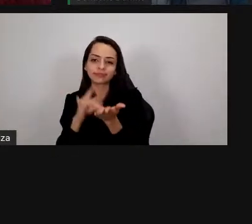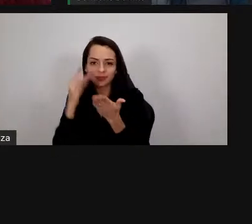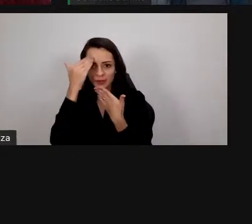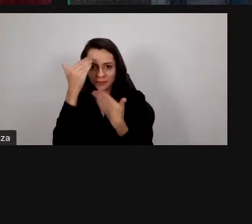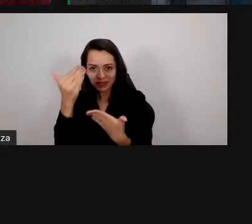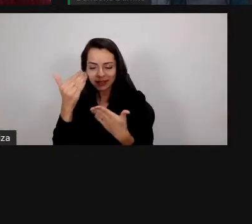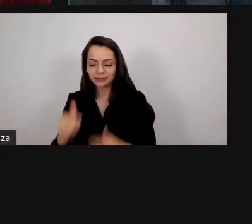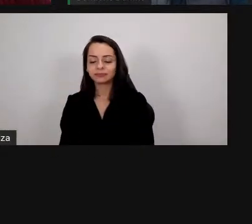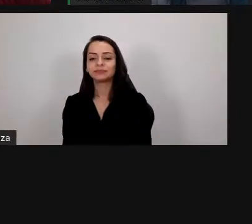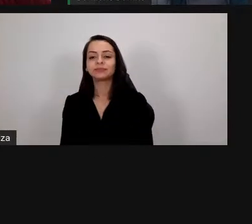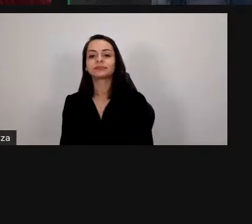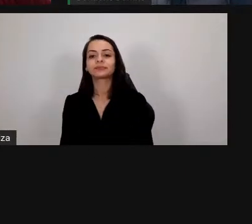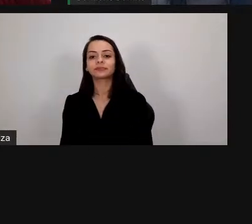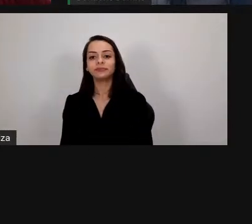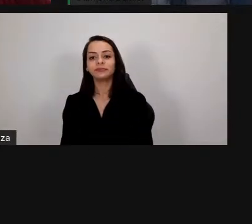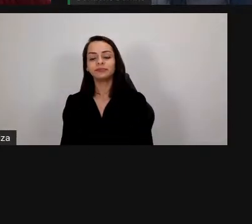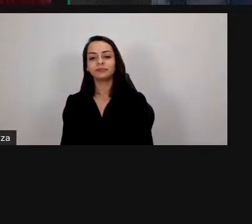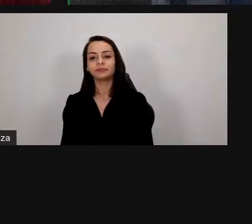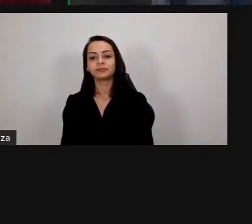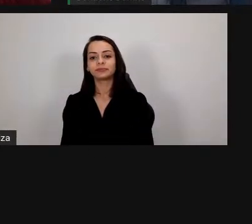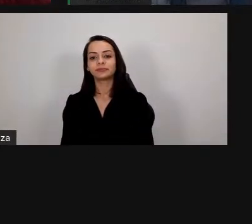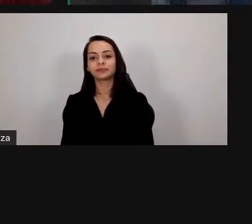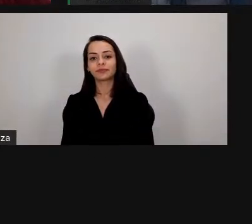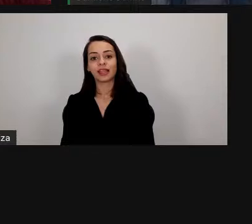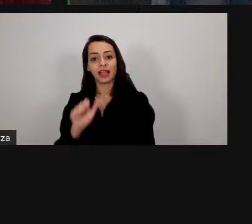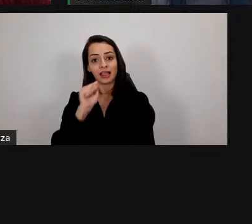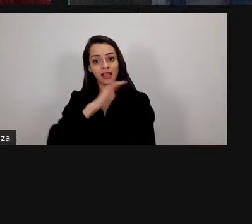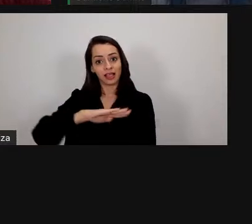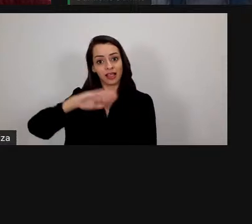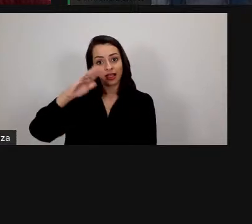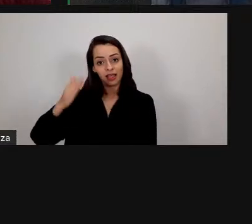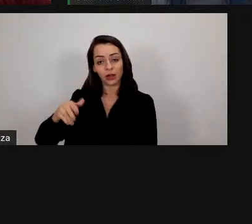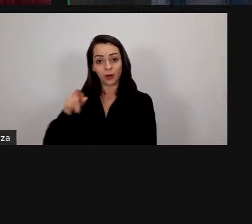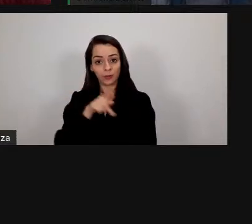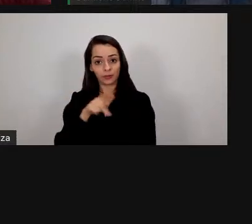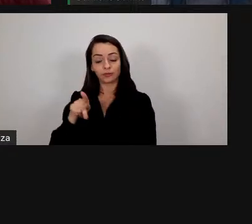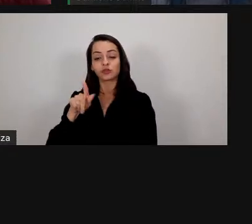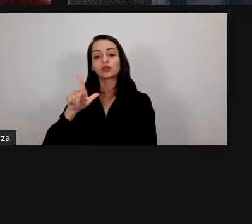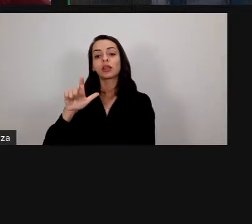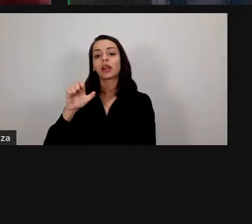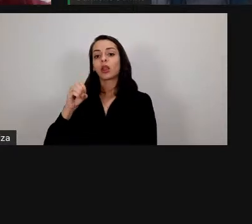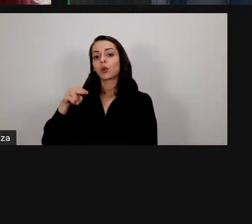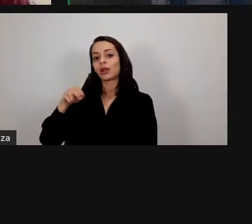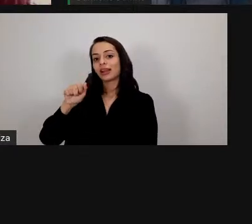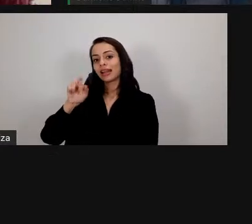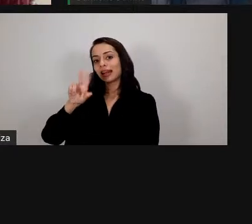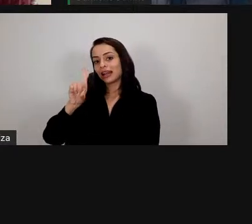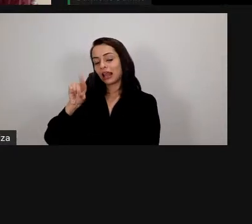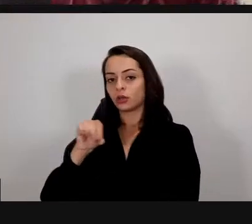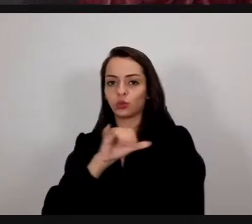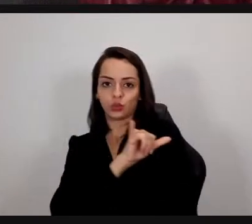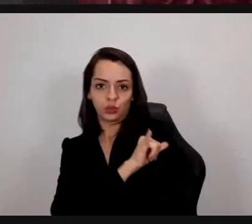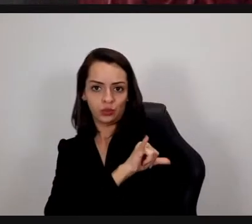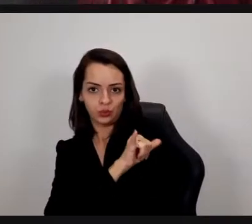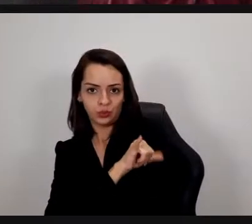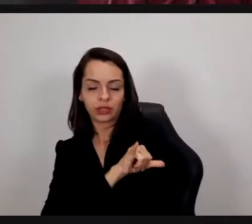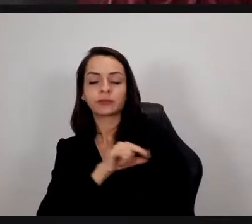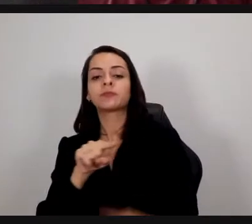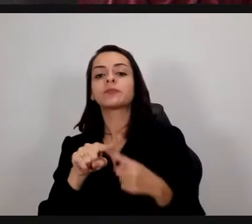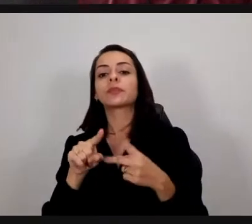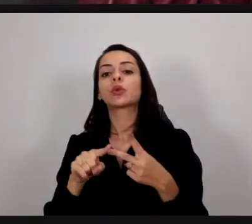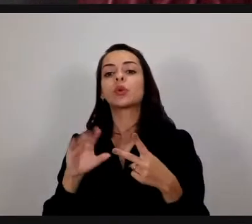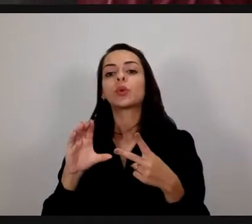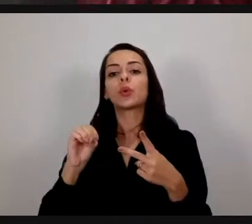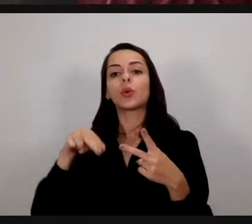nomes no campus Arinos ao professor Leonardo Emanuel do Instituto Federal do Rio de Janeiro e a Conceição Cardoso do Instituto Federal de